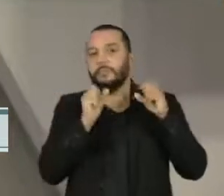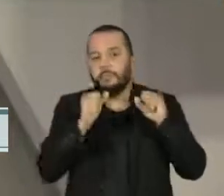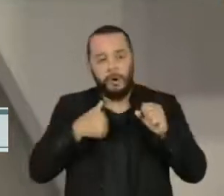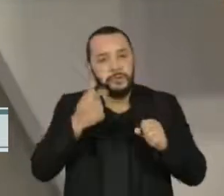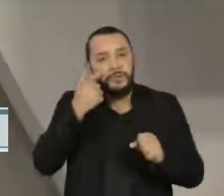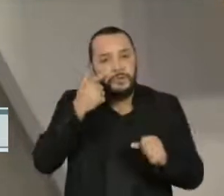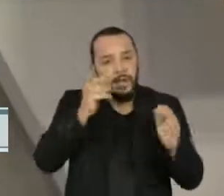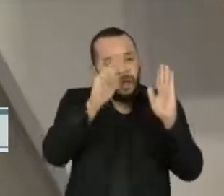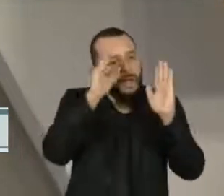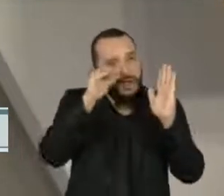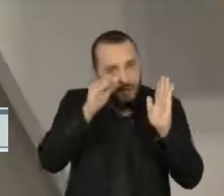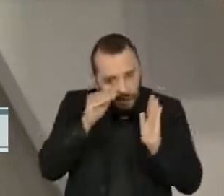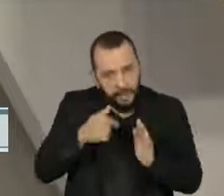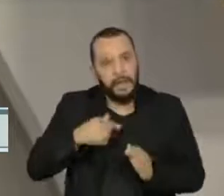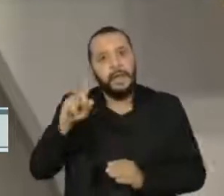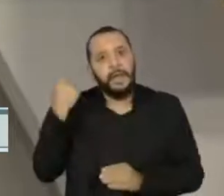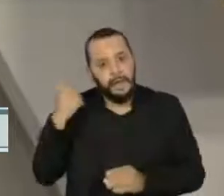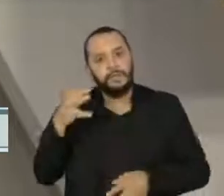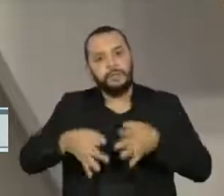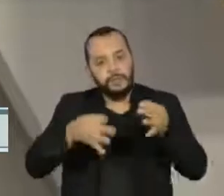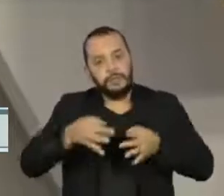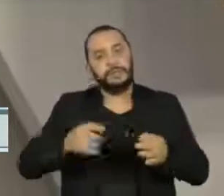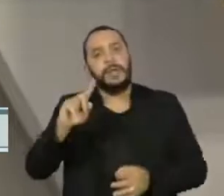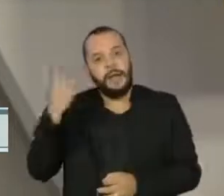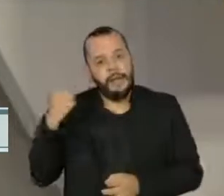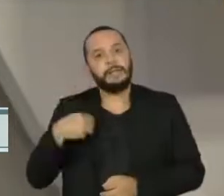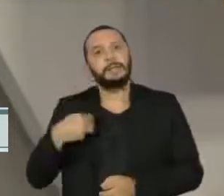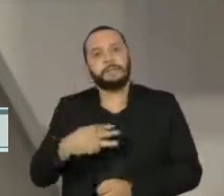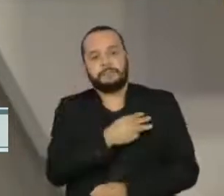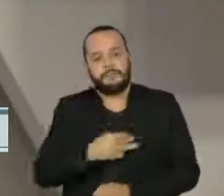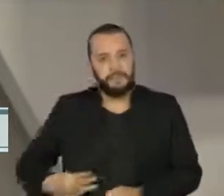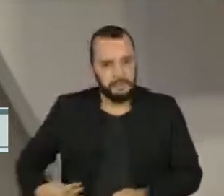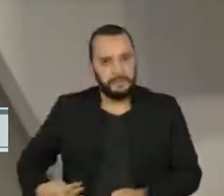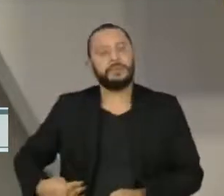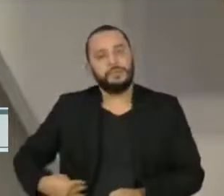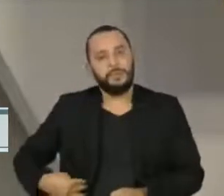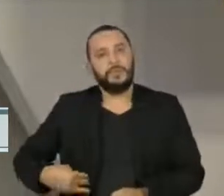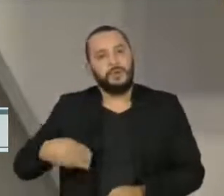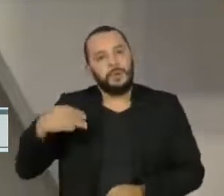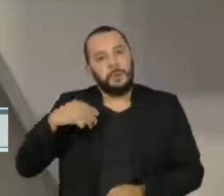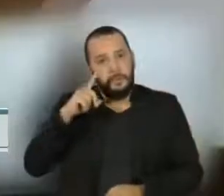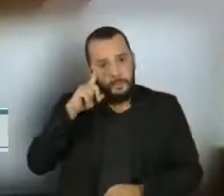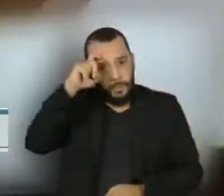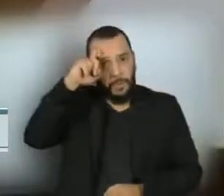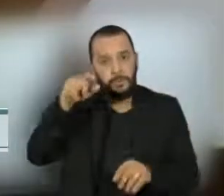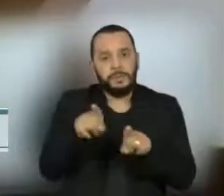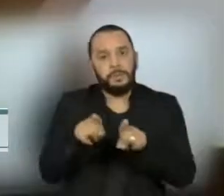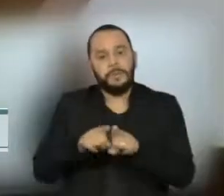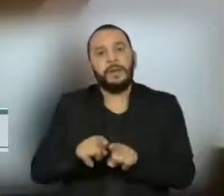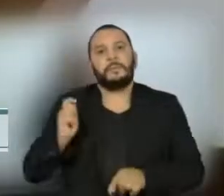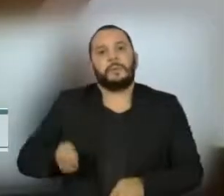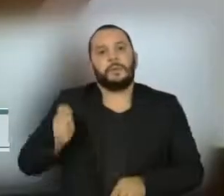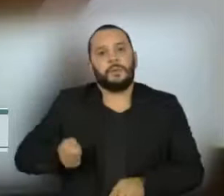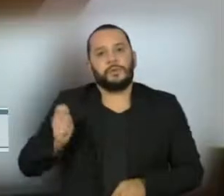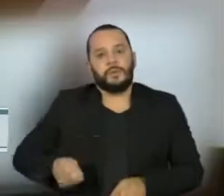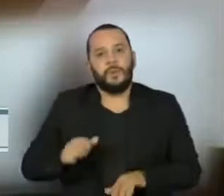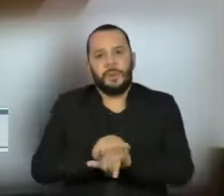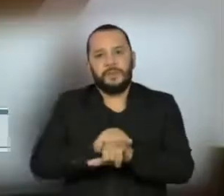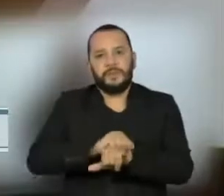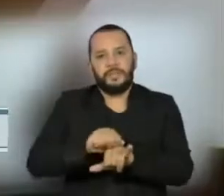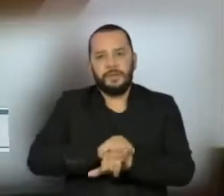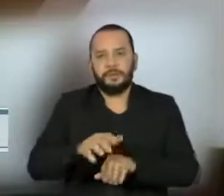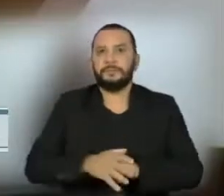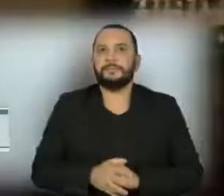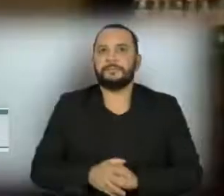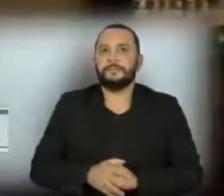ex-juiz e depois ex-ministro de Jair Bolsonaro, Sérgio Moro e os promotores da Lava Jato. A decisão garante